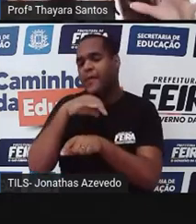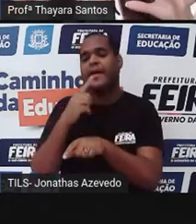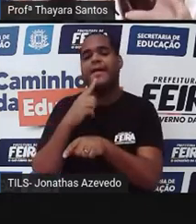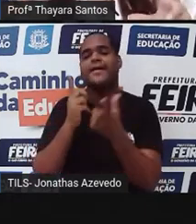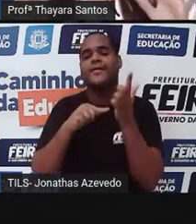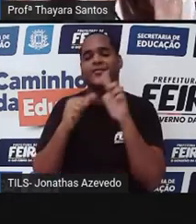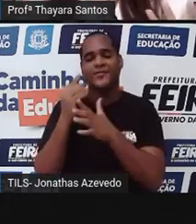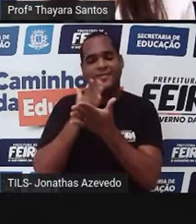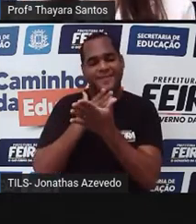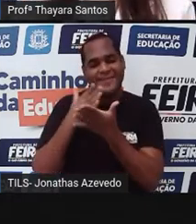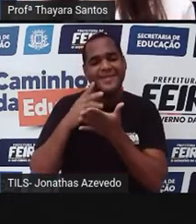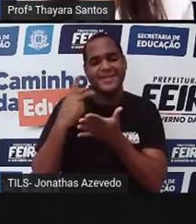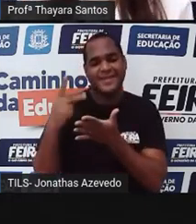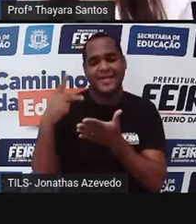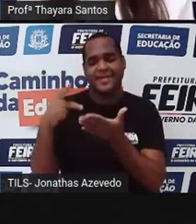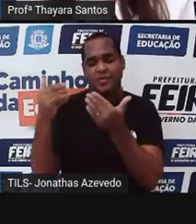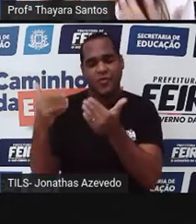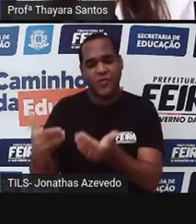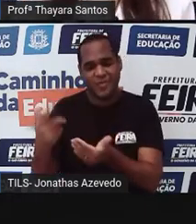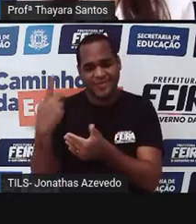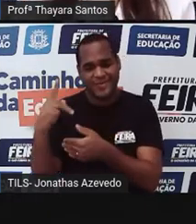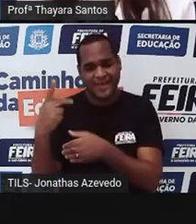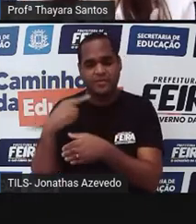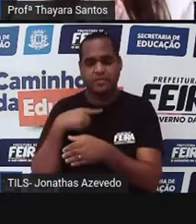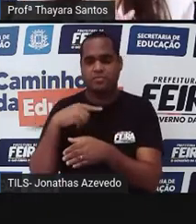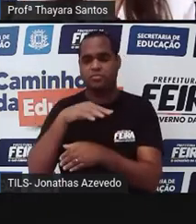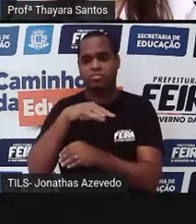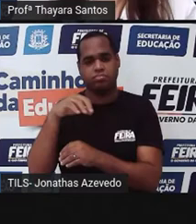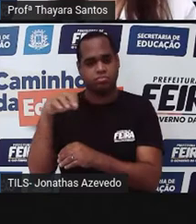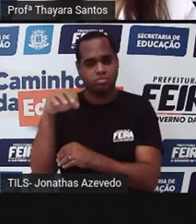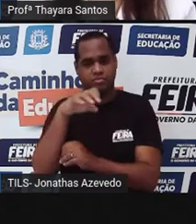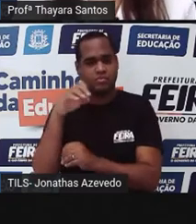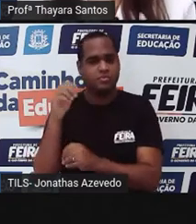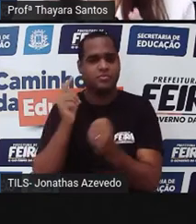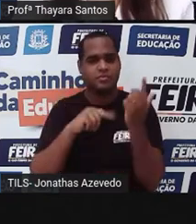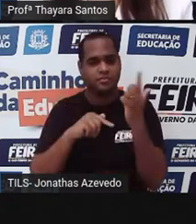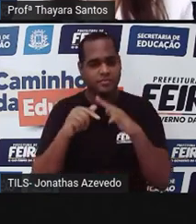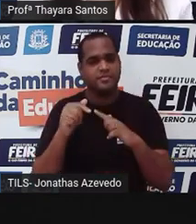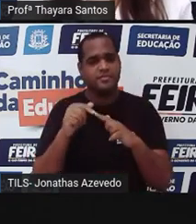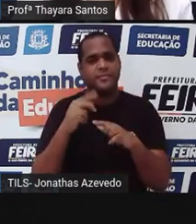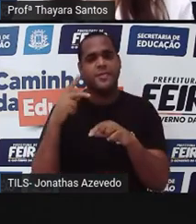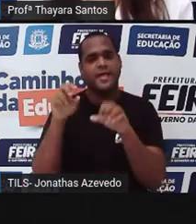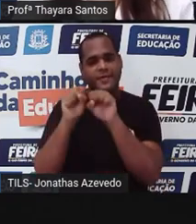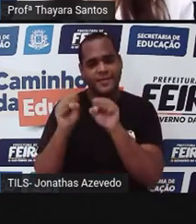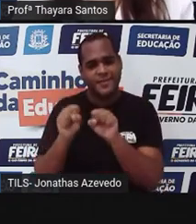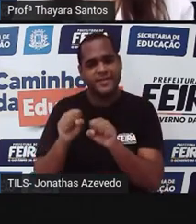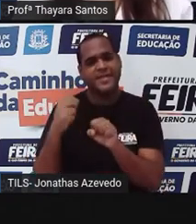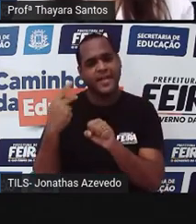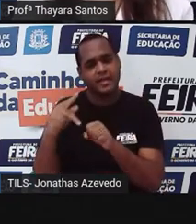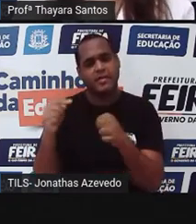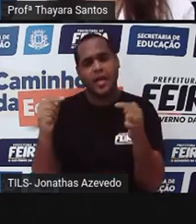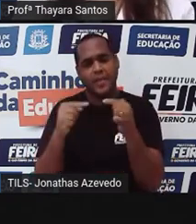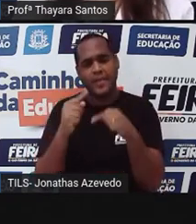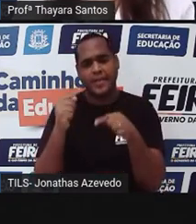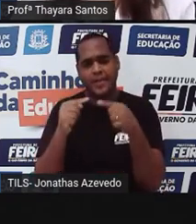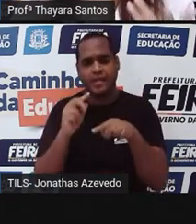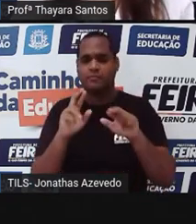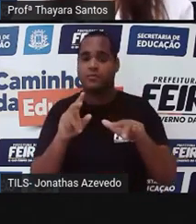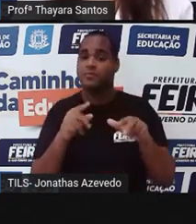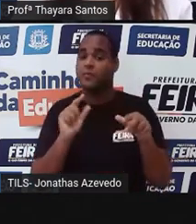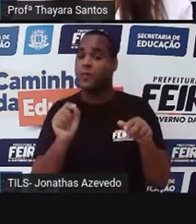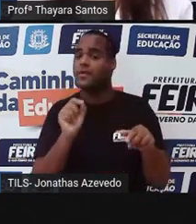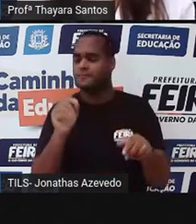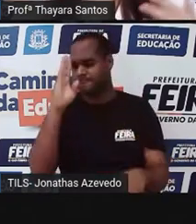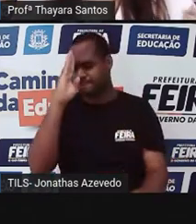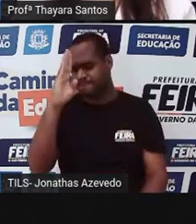ali o corpo e se locomove. Só que, como a gente já falou antes, o sistema ambulacrário ele não é só para locomoção, ele é